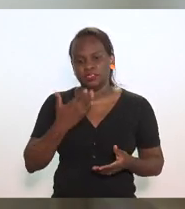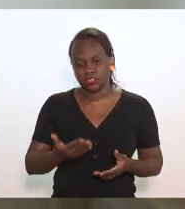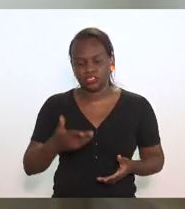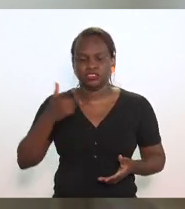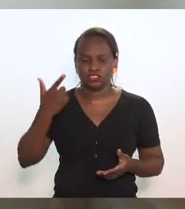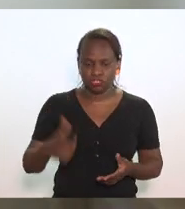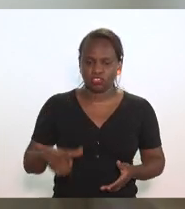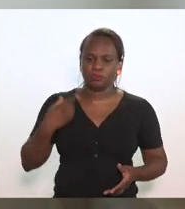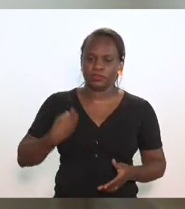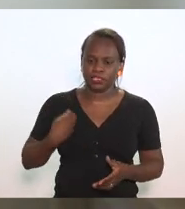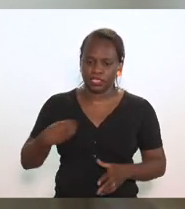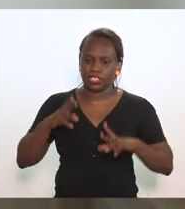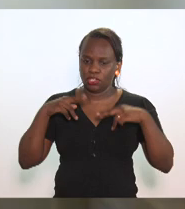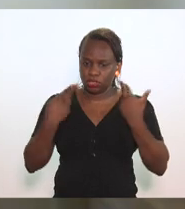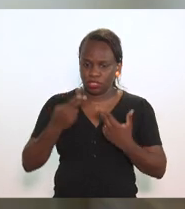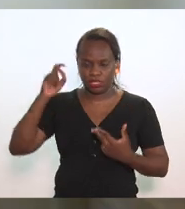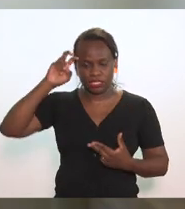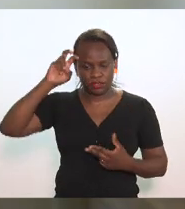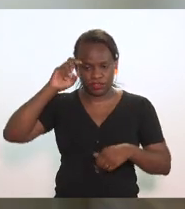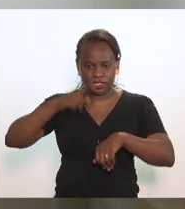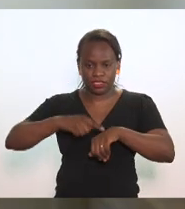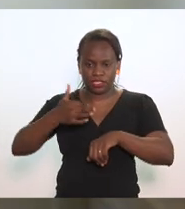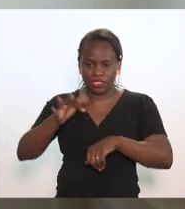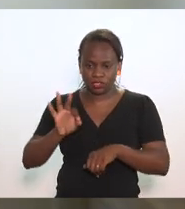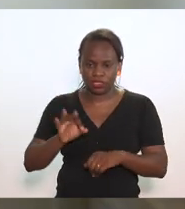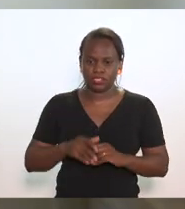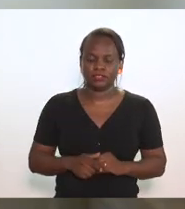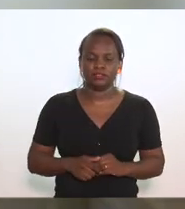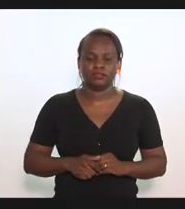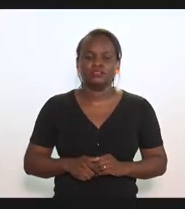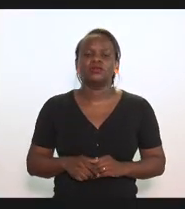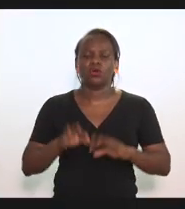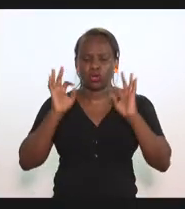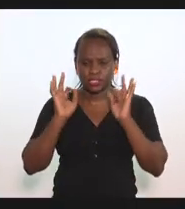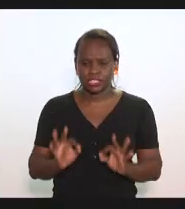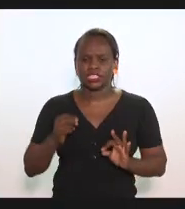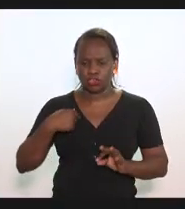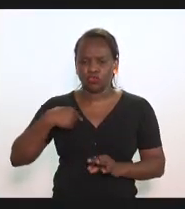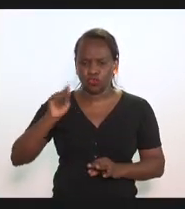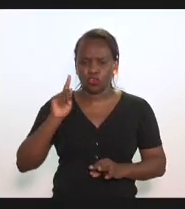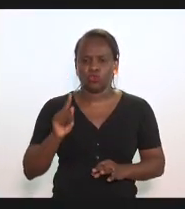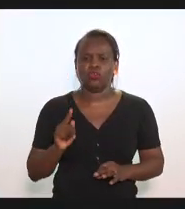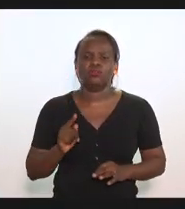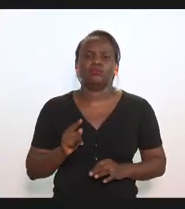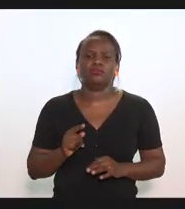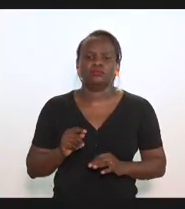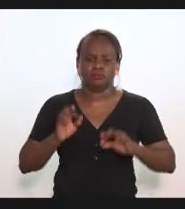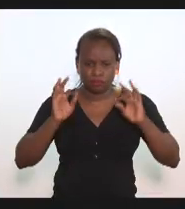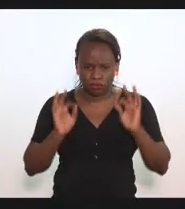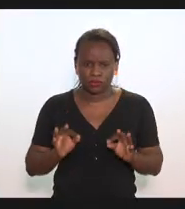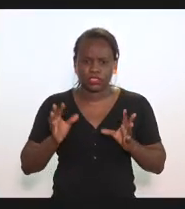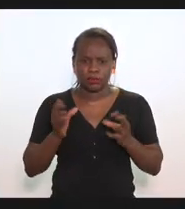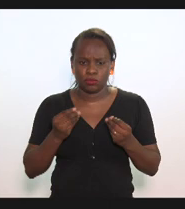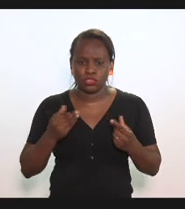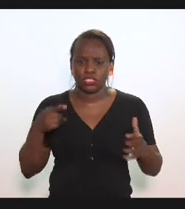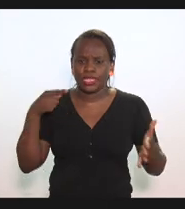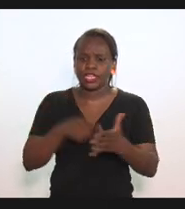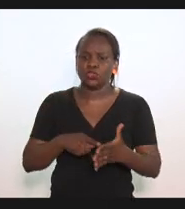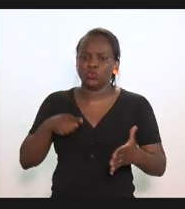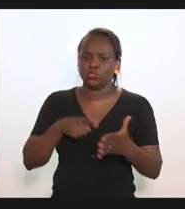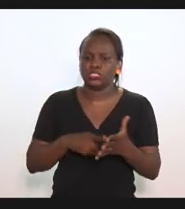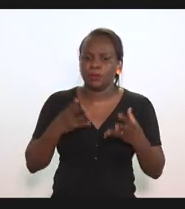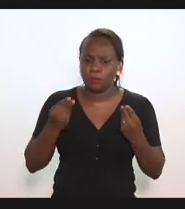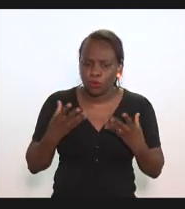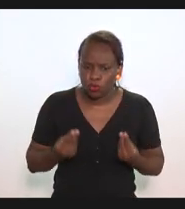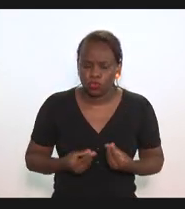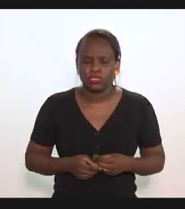estivesse presente nessa reunião de quinta-feira às 10 horas com certeza estarei e tem muita denúncia presidente